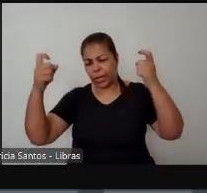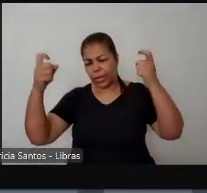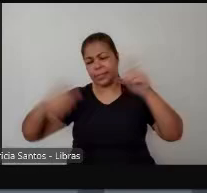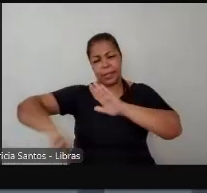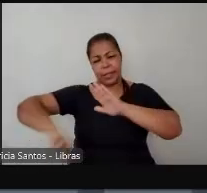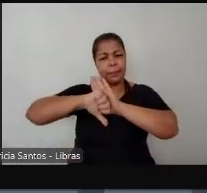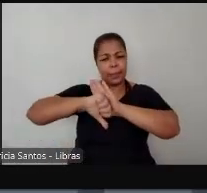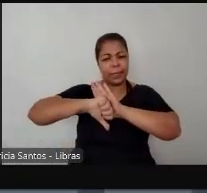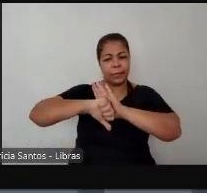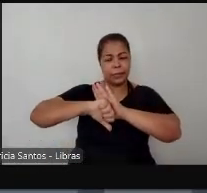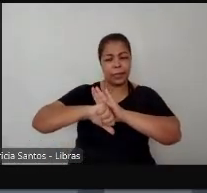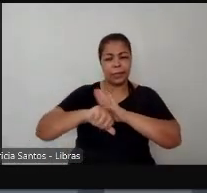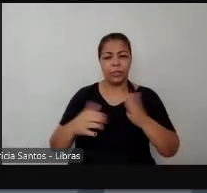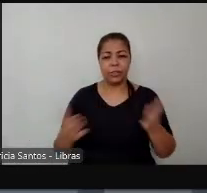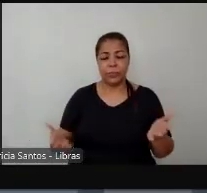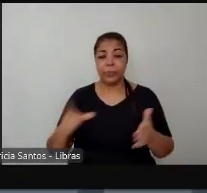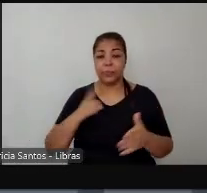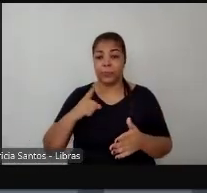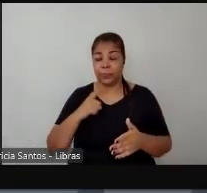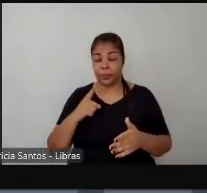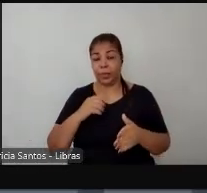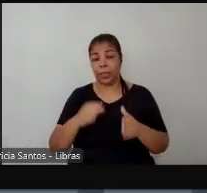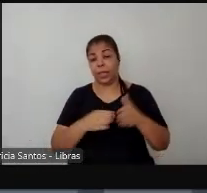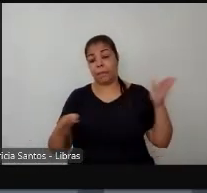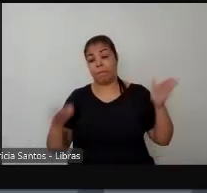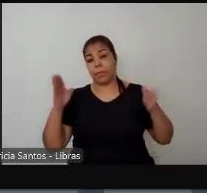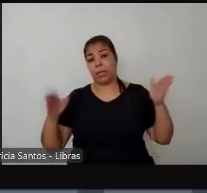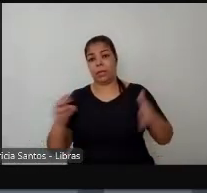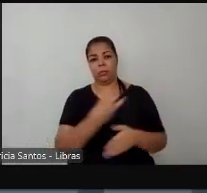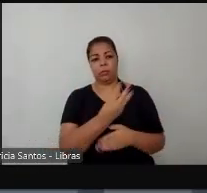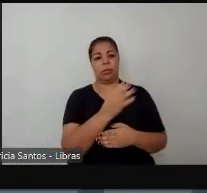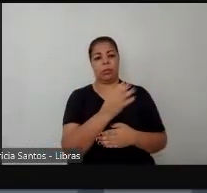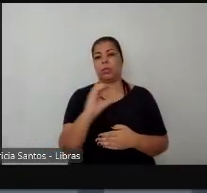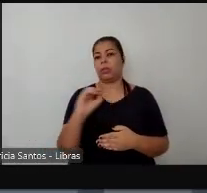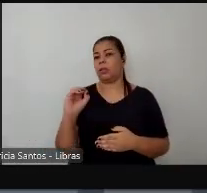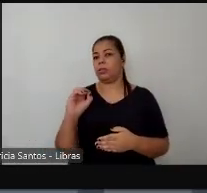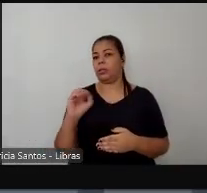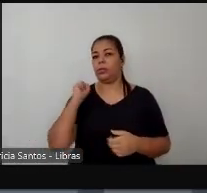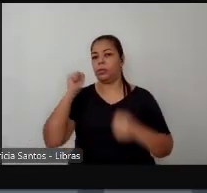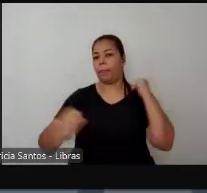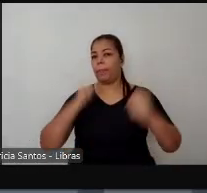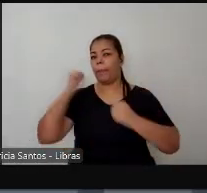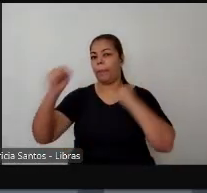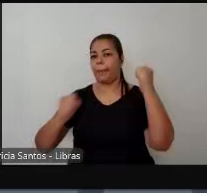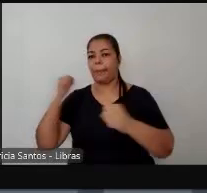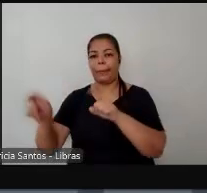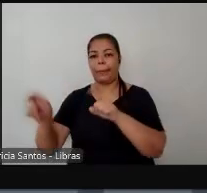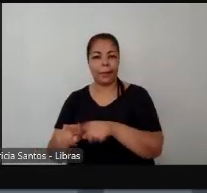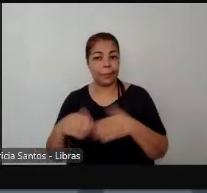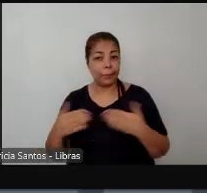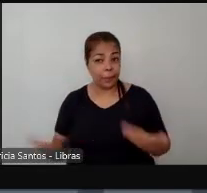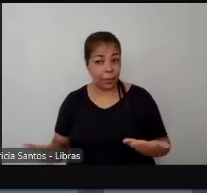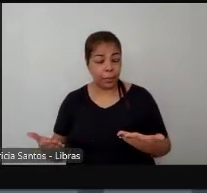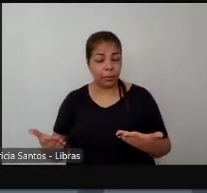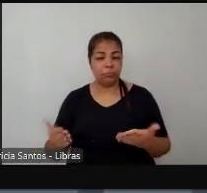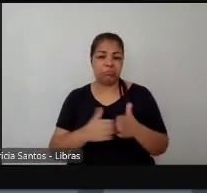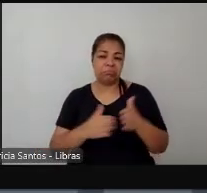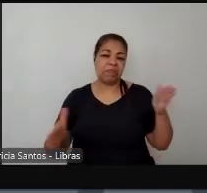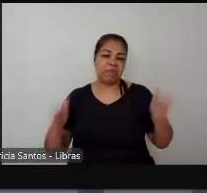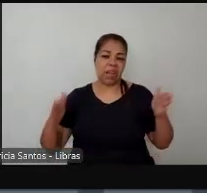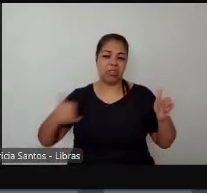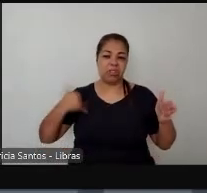teve épocas de 300 homicídios por 100 mil habitantes numa faixa determinada da população de 15 a 24